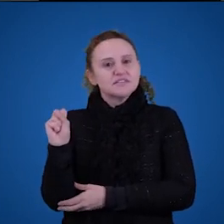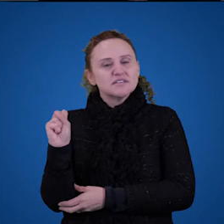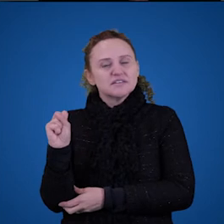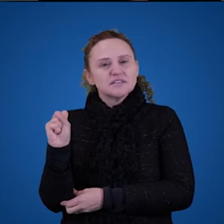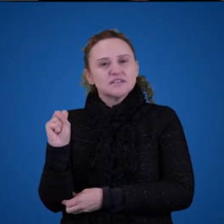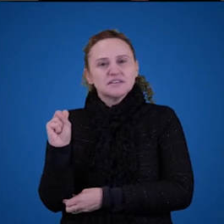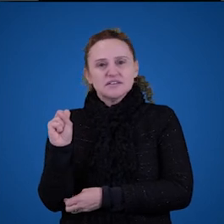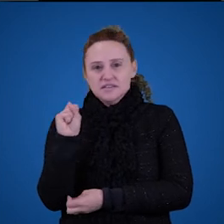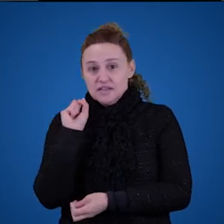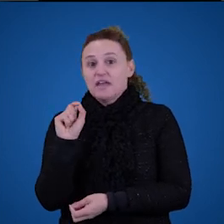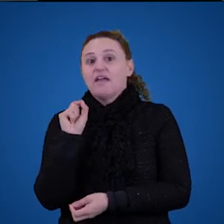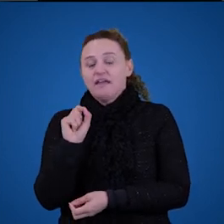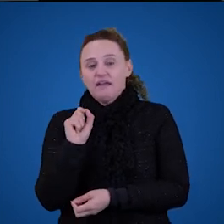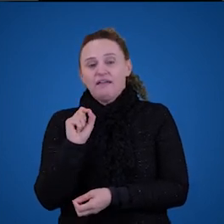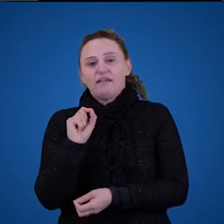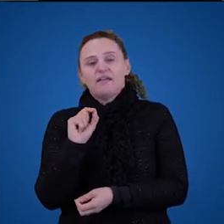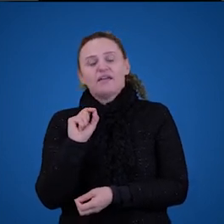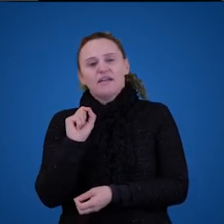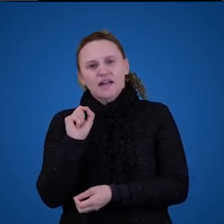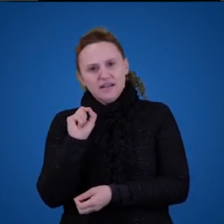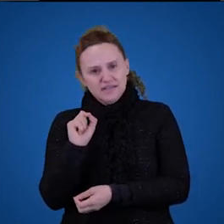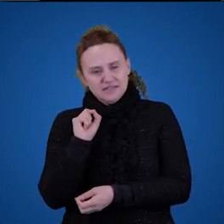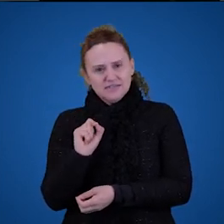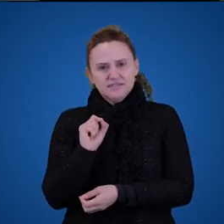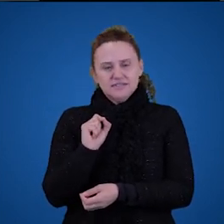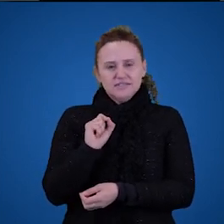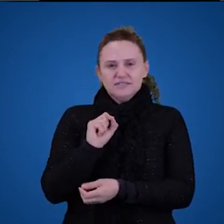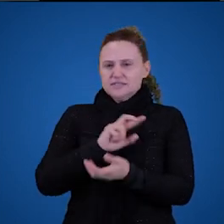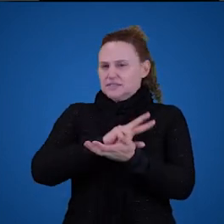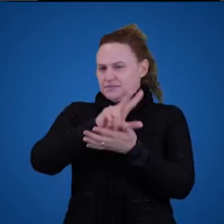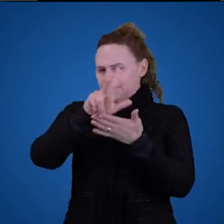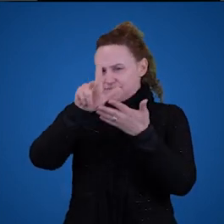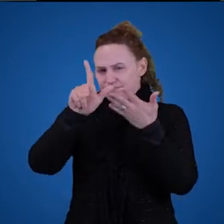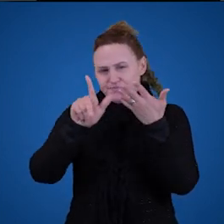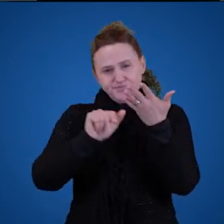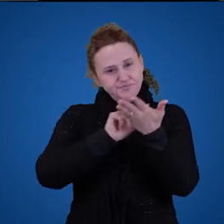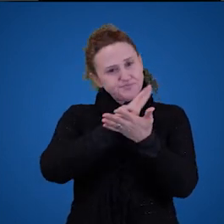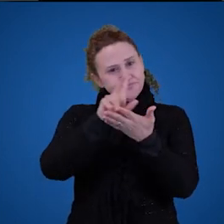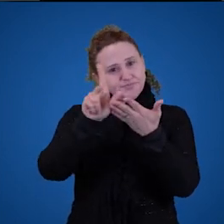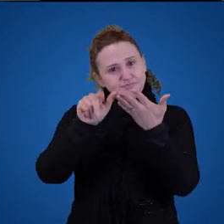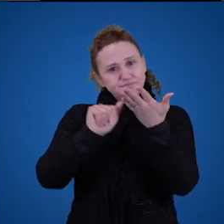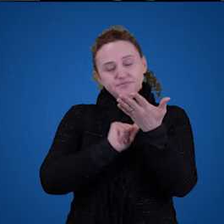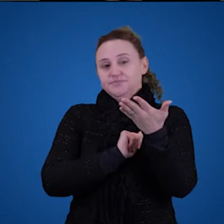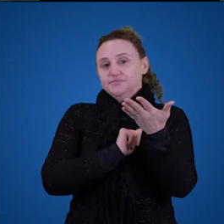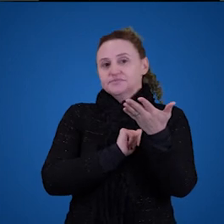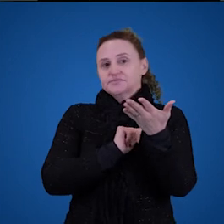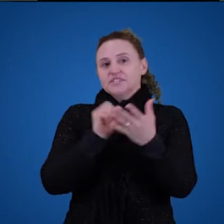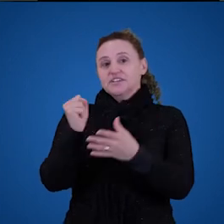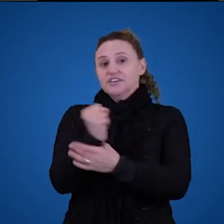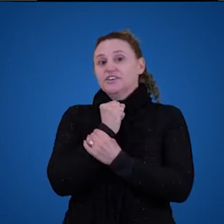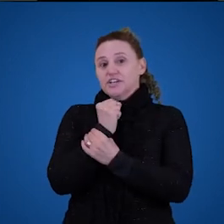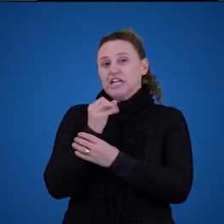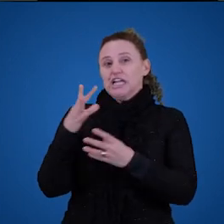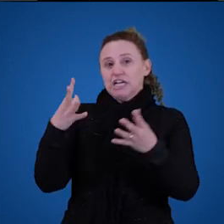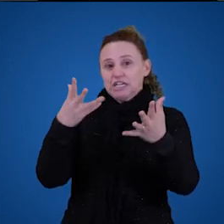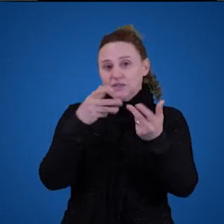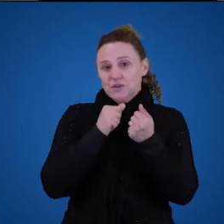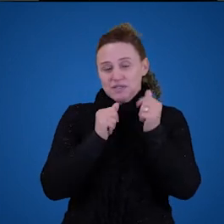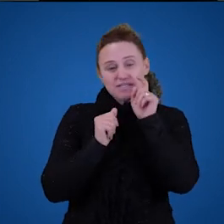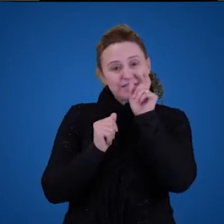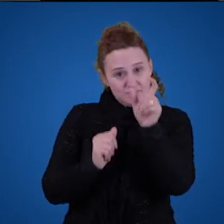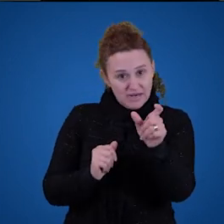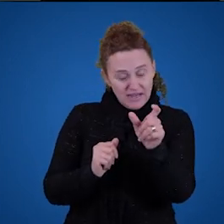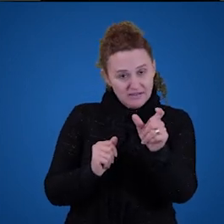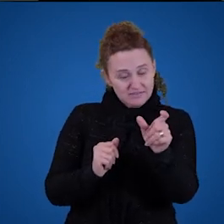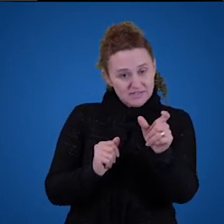em uma das suas formulações, ela tem várias formulações, defende que todas as palavras adquirem